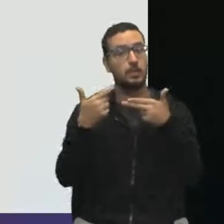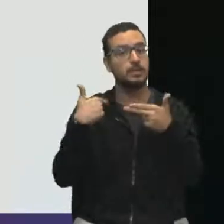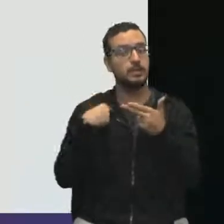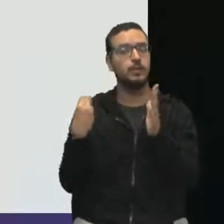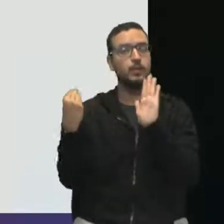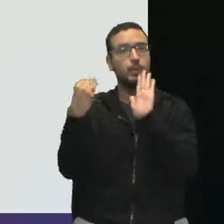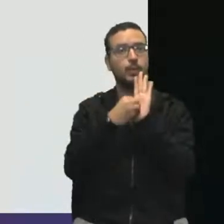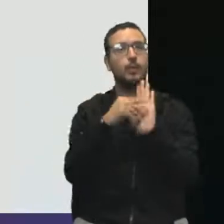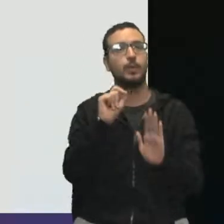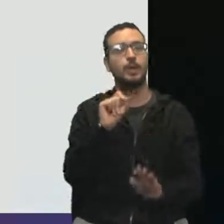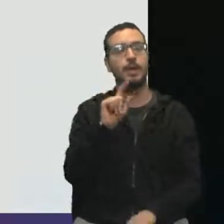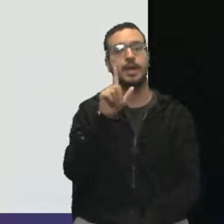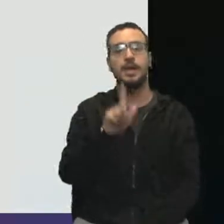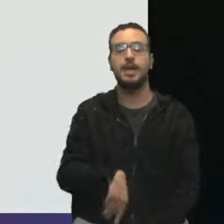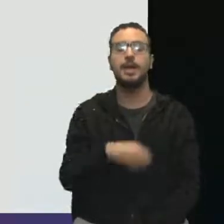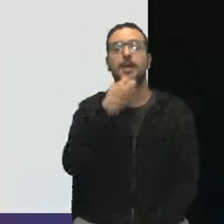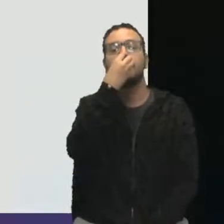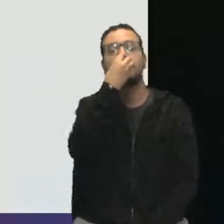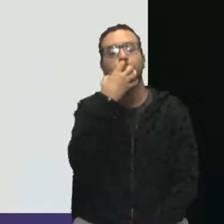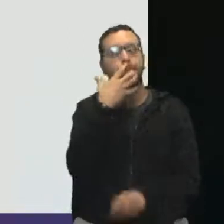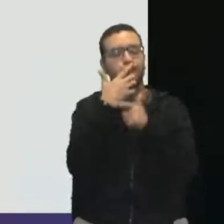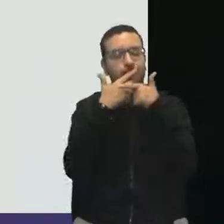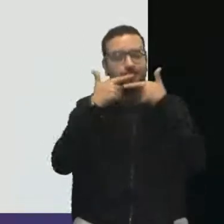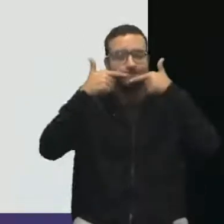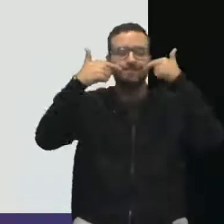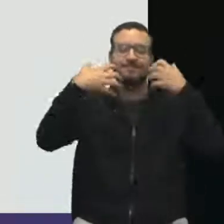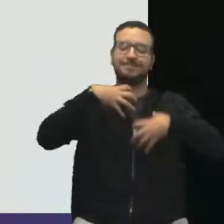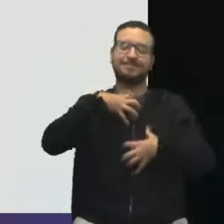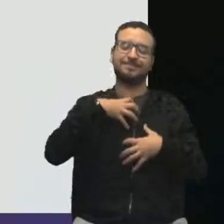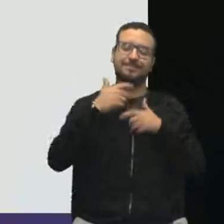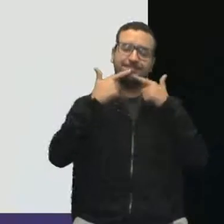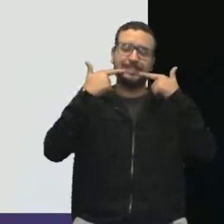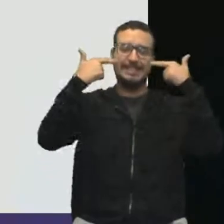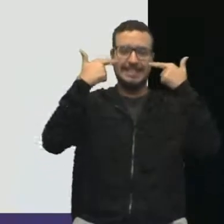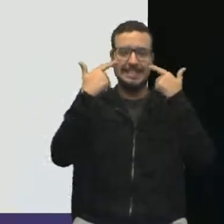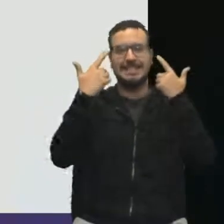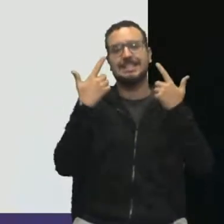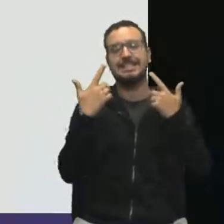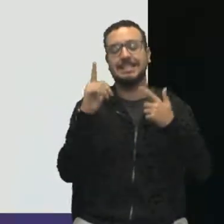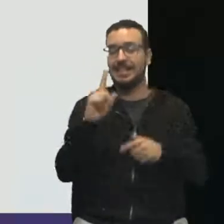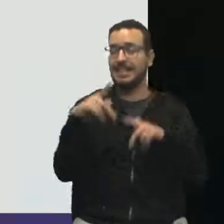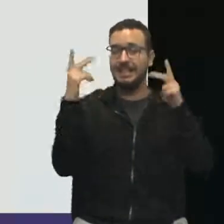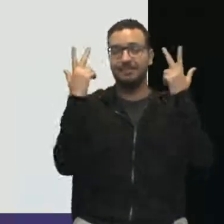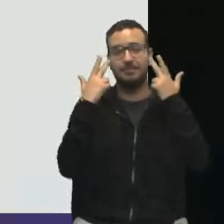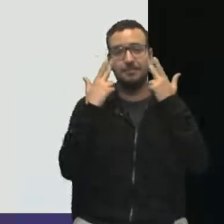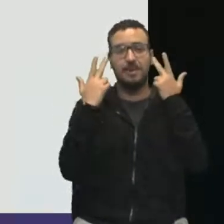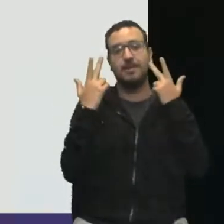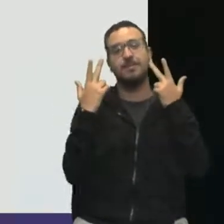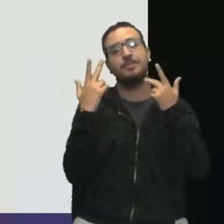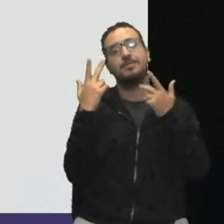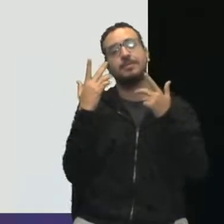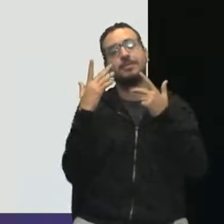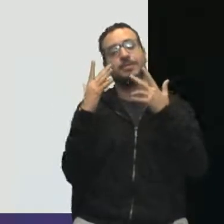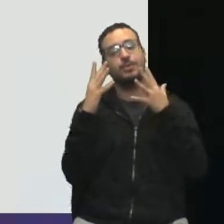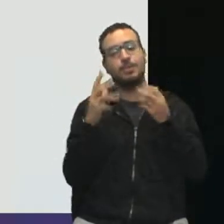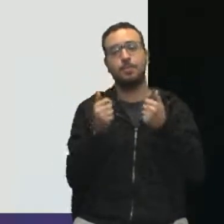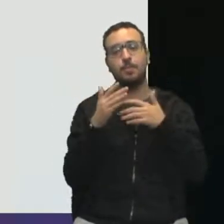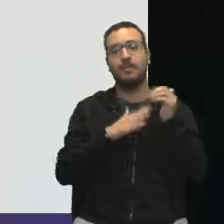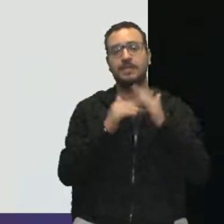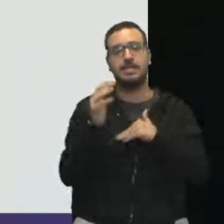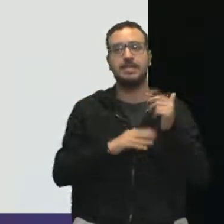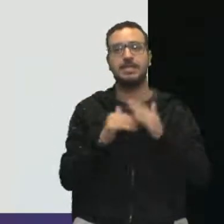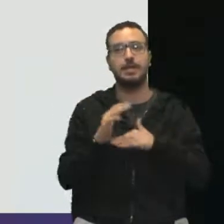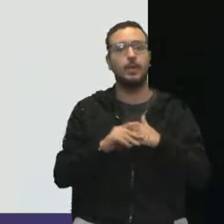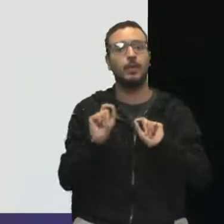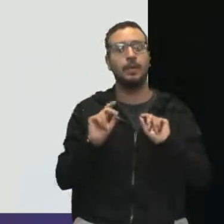colocar aqui, que é o bom humor. Que é comum, ou deveria ser comum, não às profissões, mas